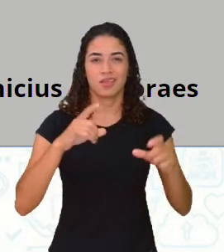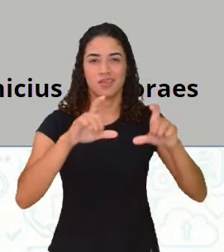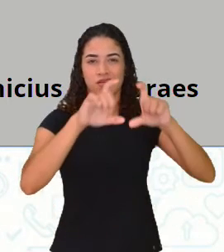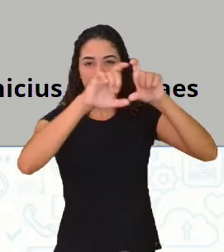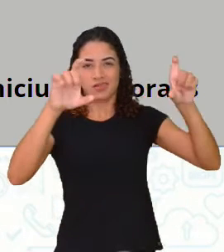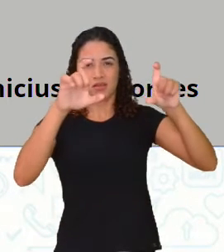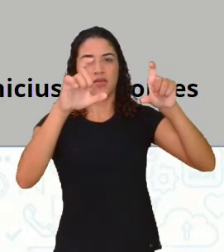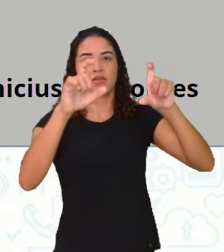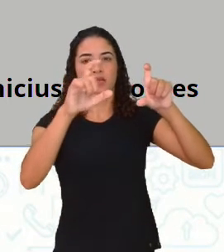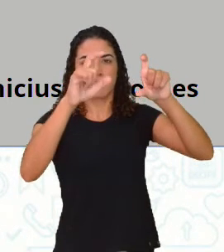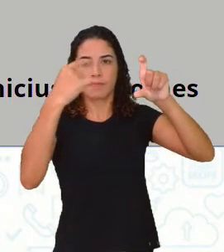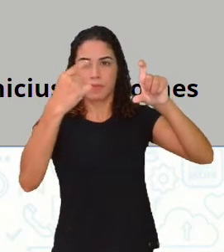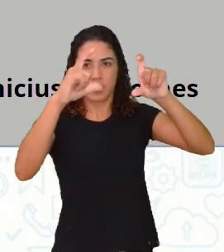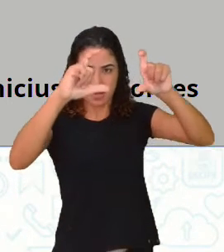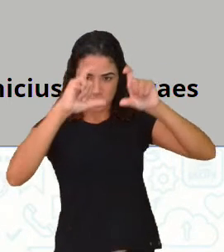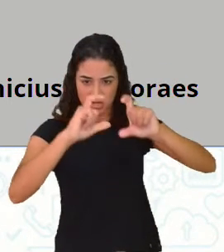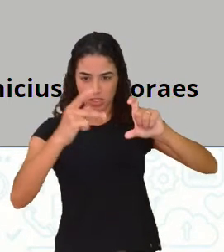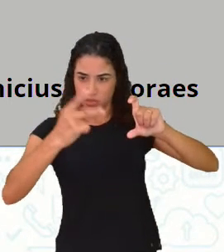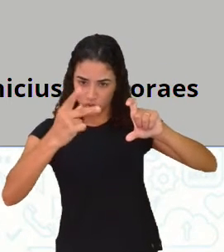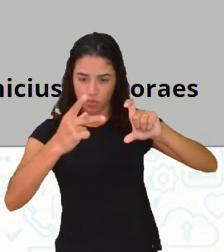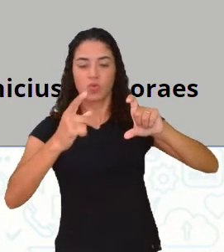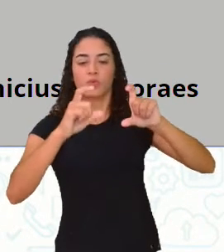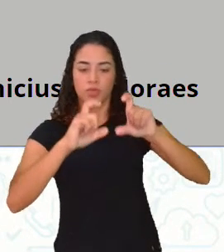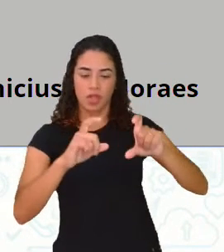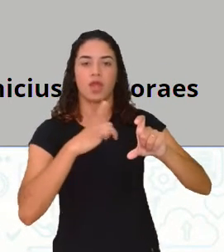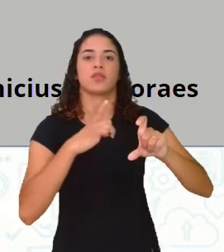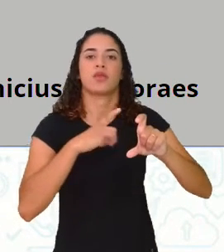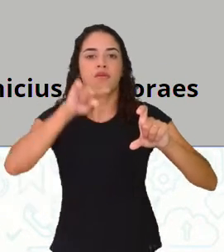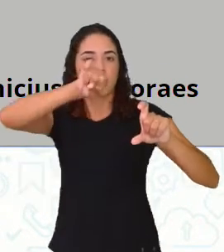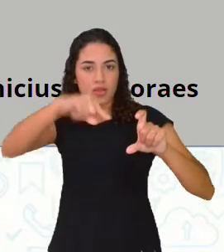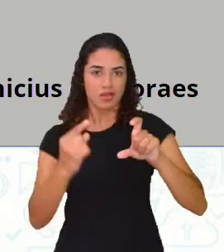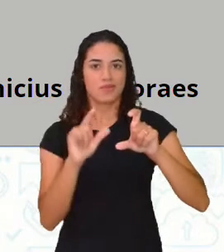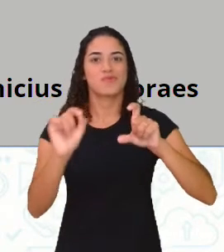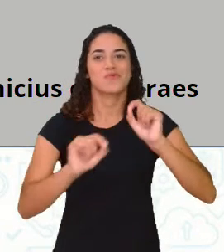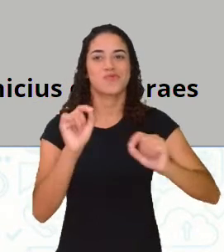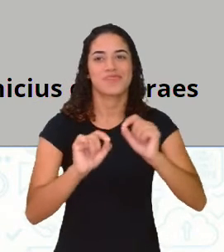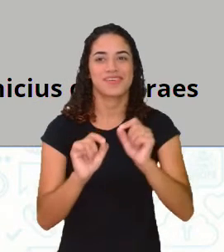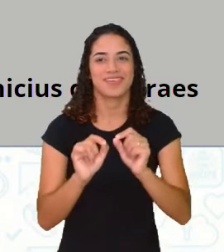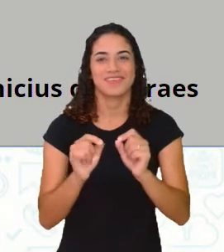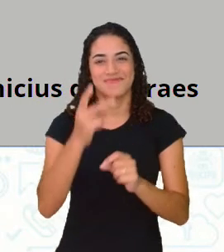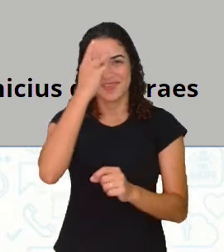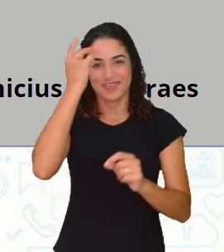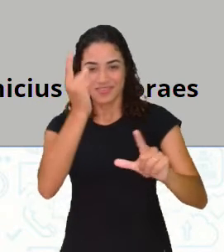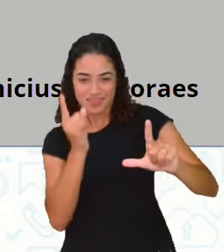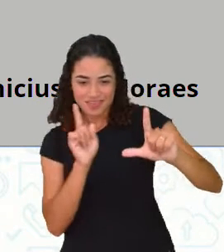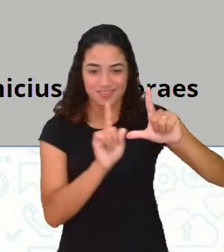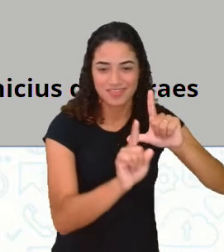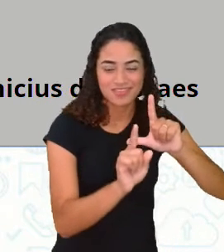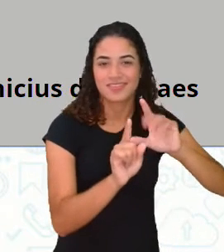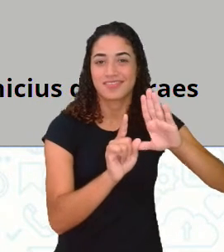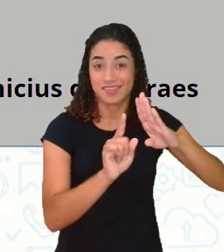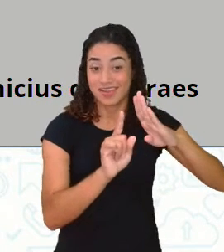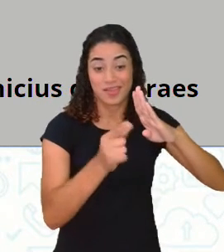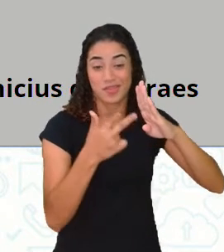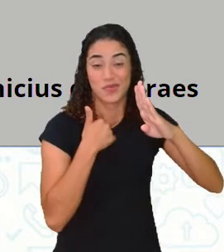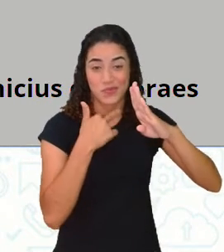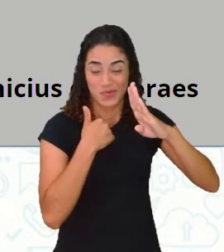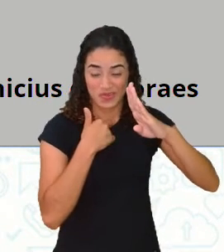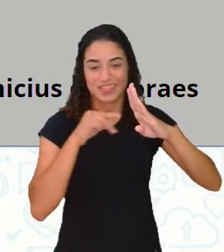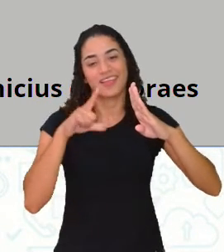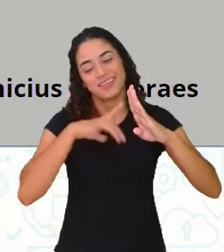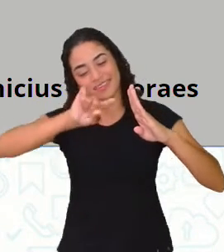nós temos... Ninguém podia entrar nela. Não, não é? Só aí que temos uma vírgula. Então, nos